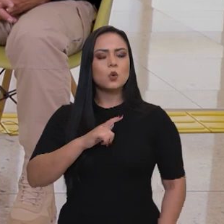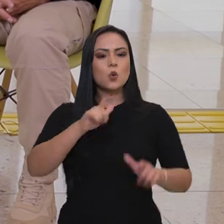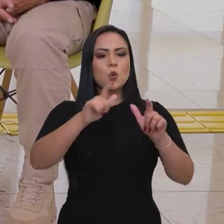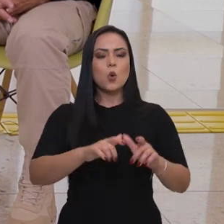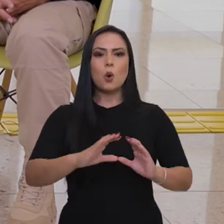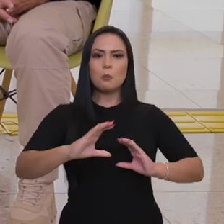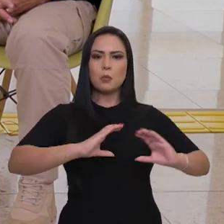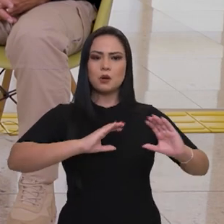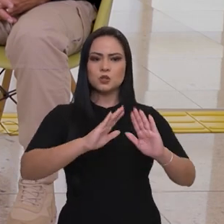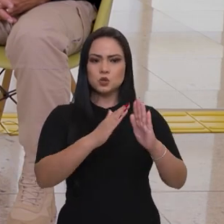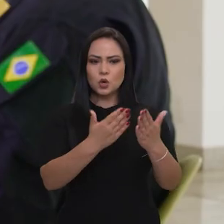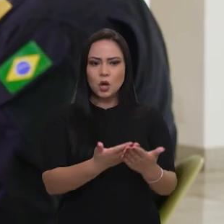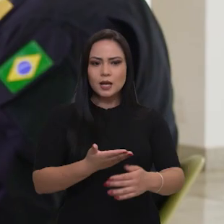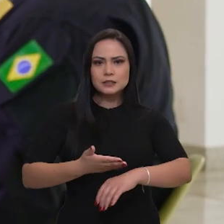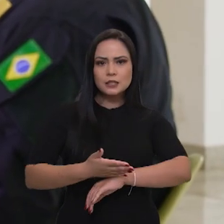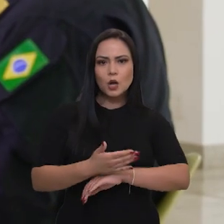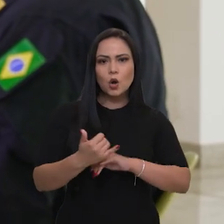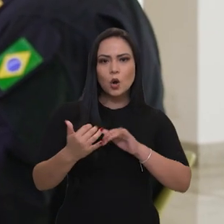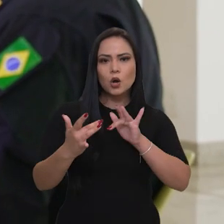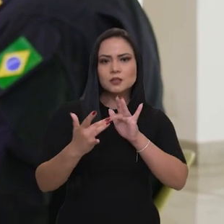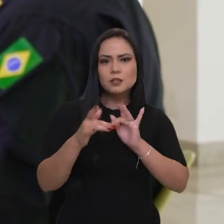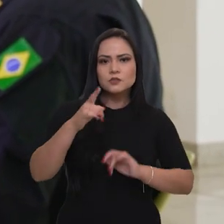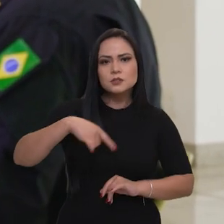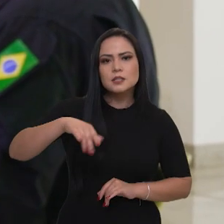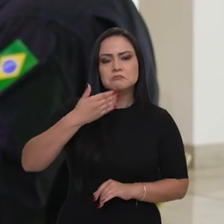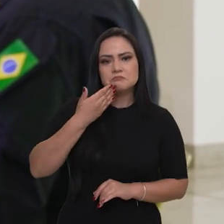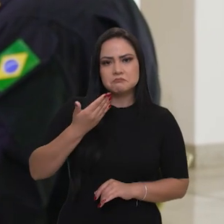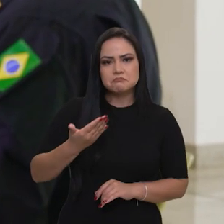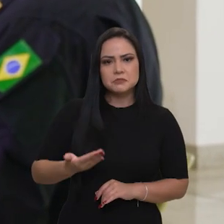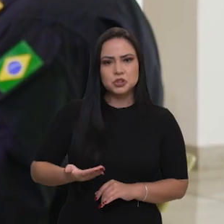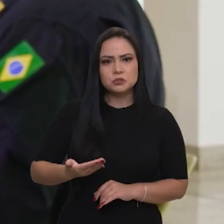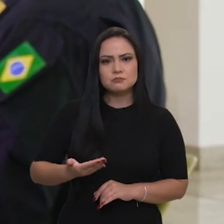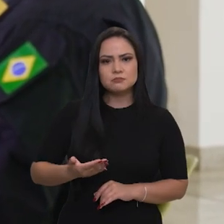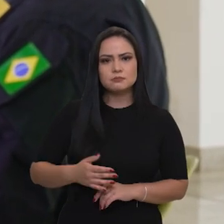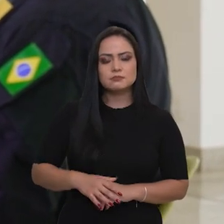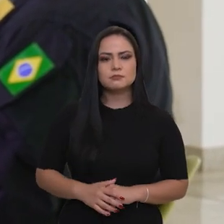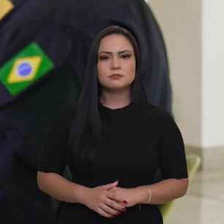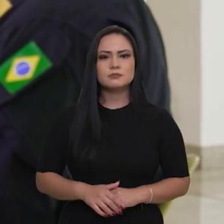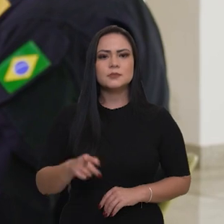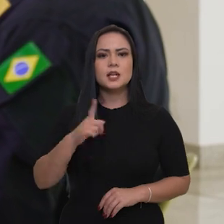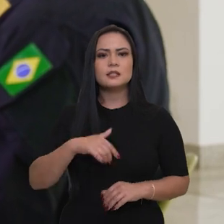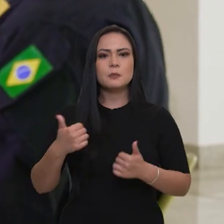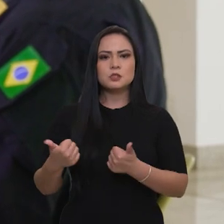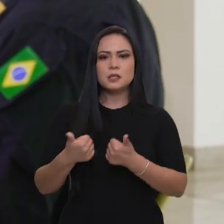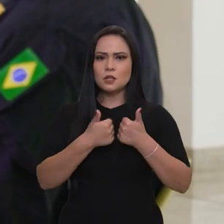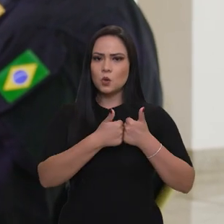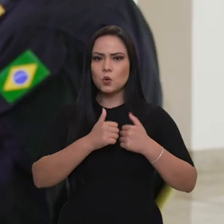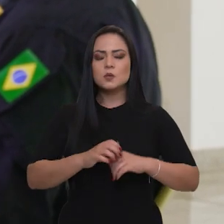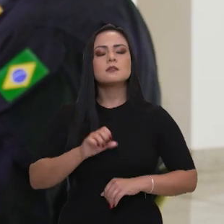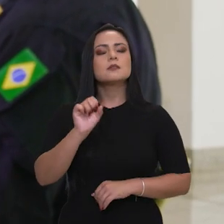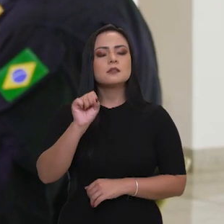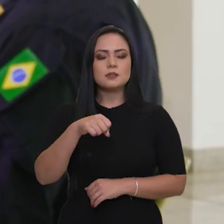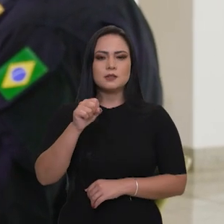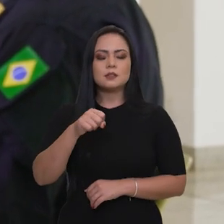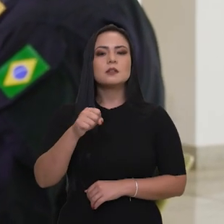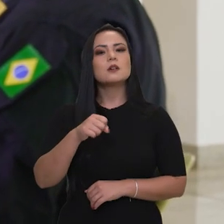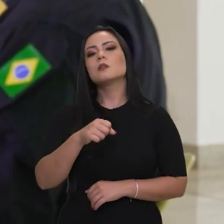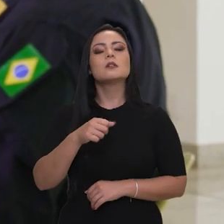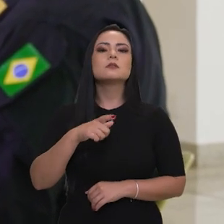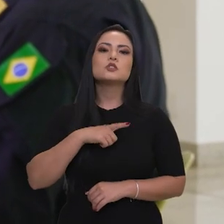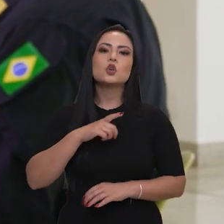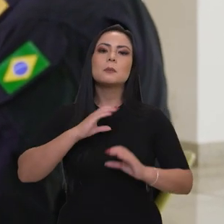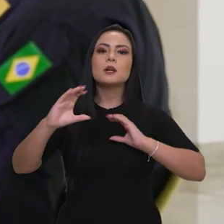contato com vocês e pedirem essa aproximação? Sim, nossos canais de comunicação são os e-mails